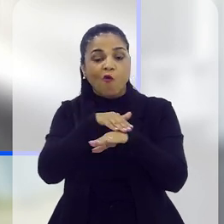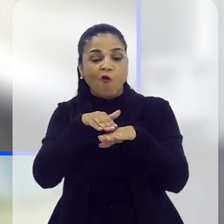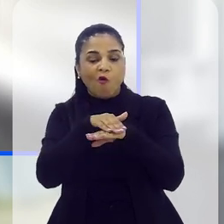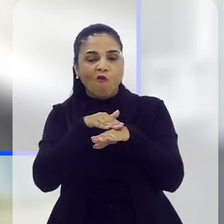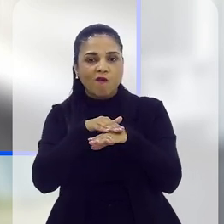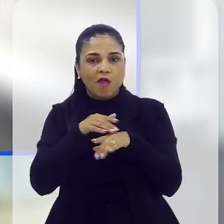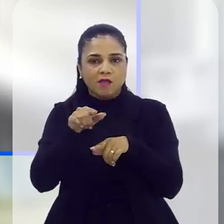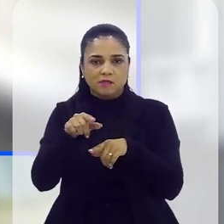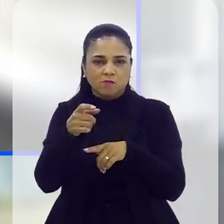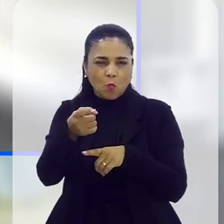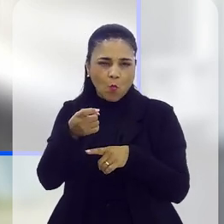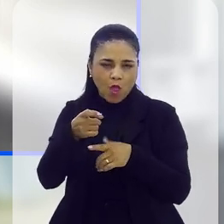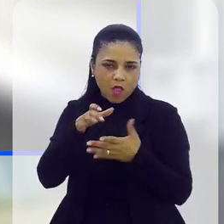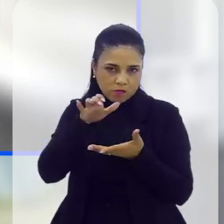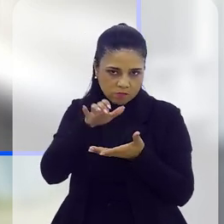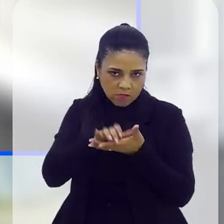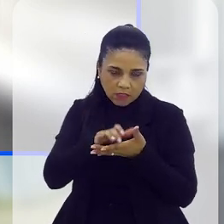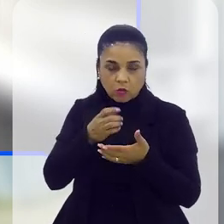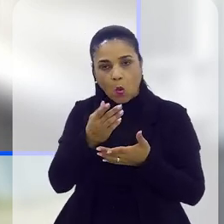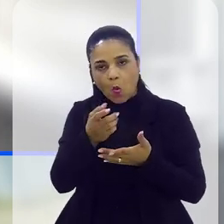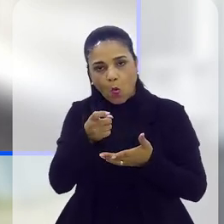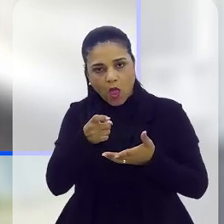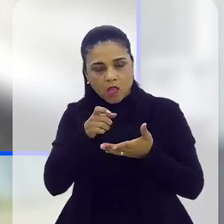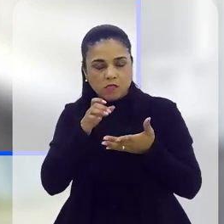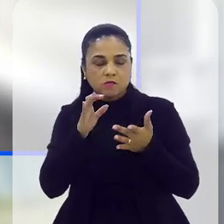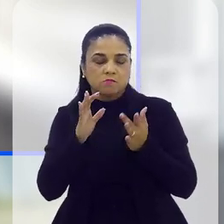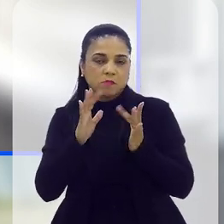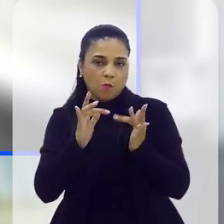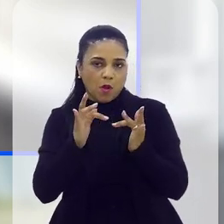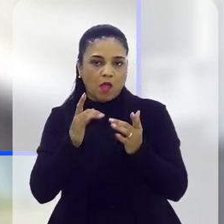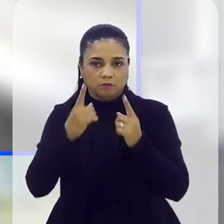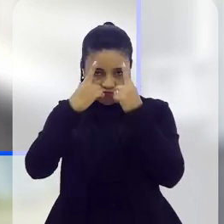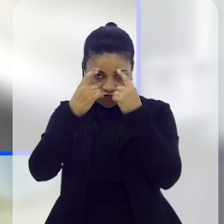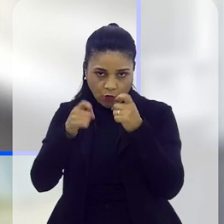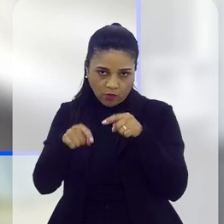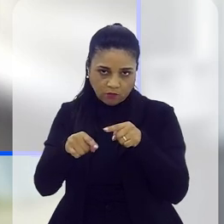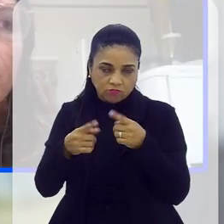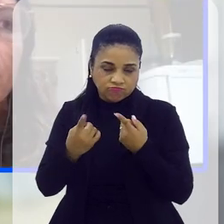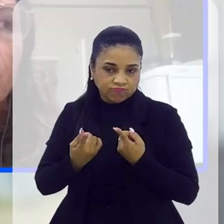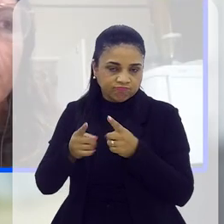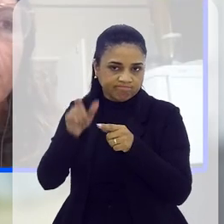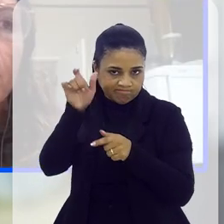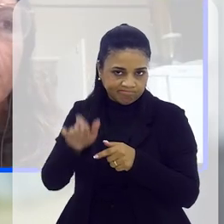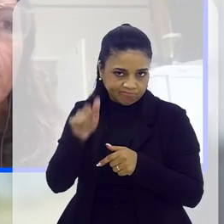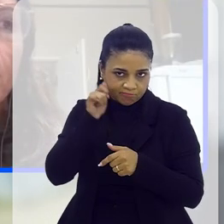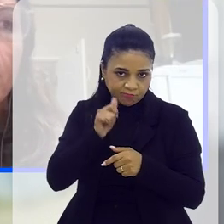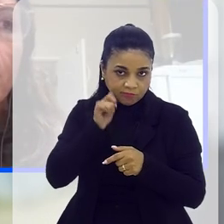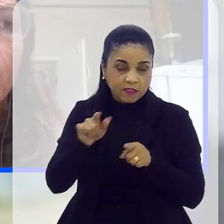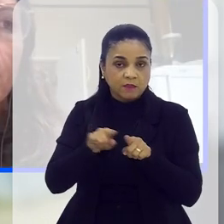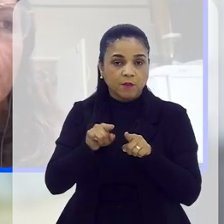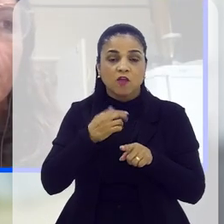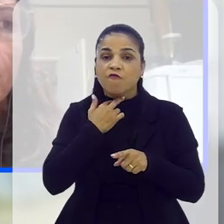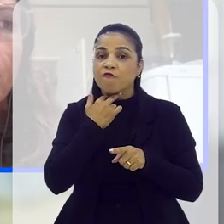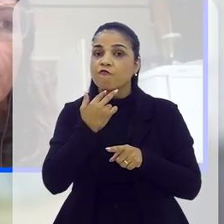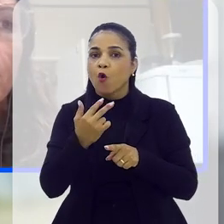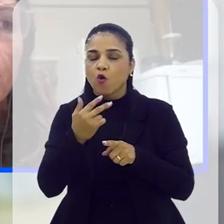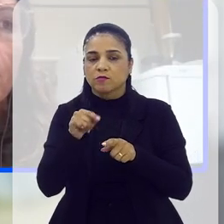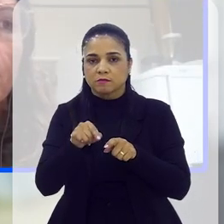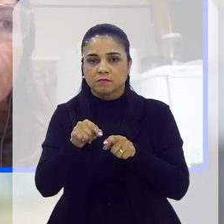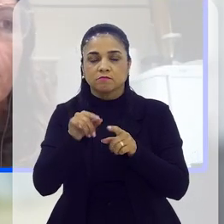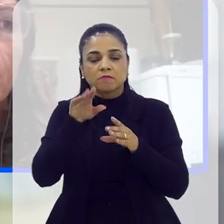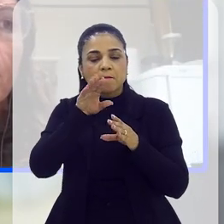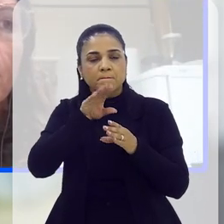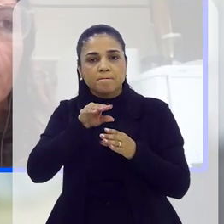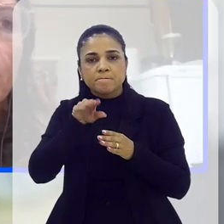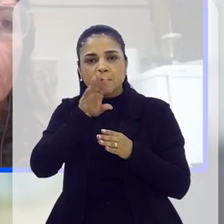conversa com um suposto agressor, enfim, encaminhar qualquer tipo de prova que ela possa colocar como anexo, áudio, né, ela pode relatar pela voz